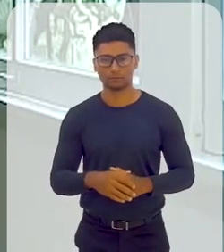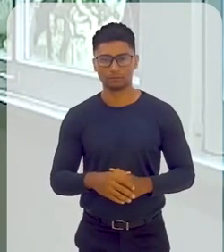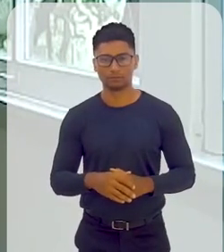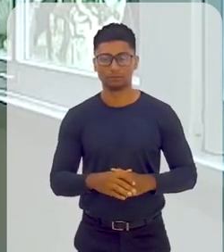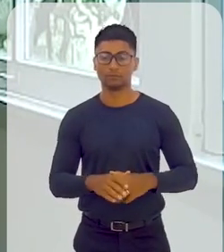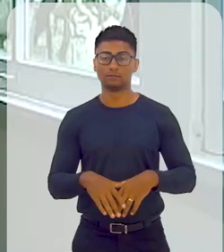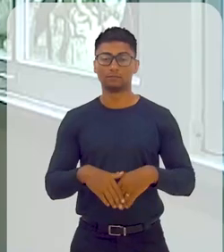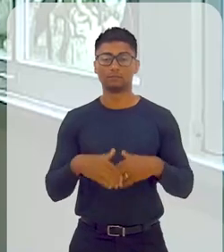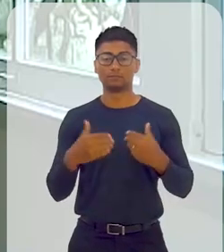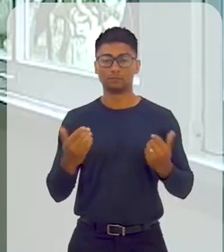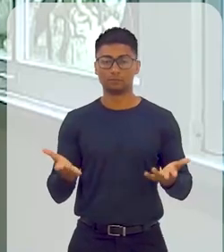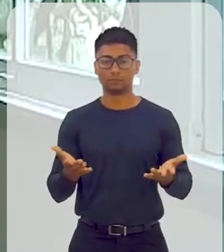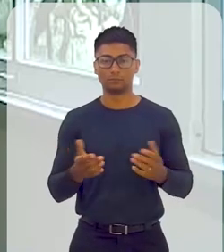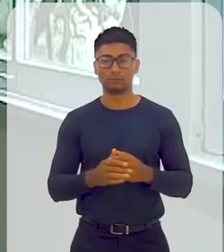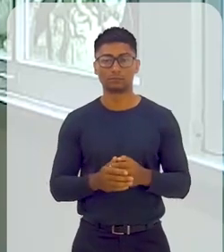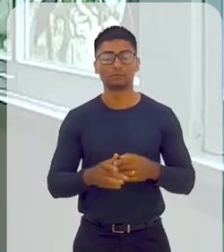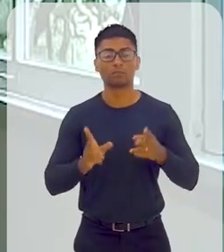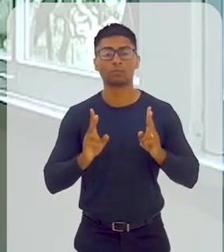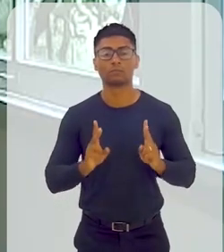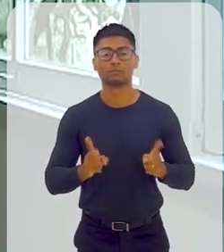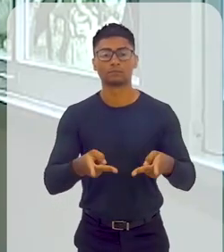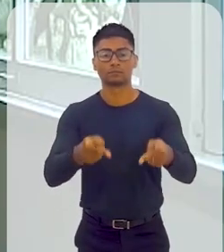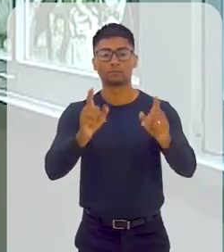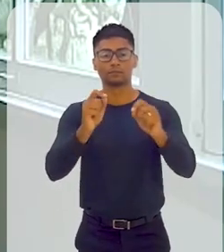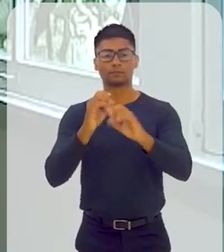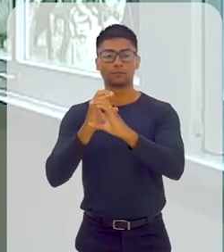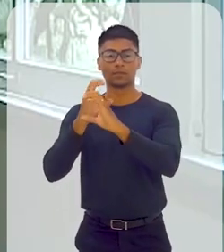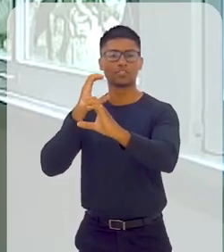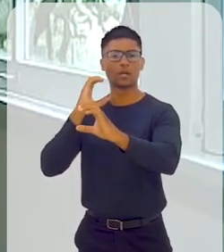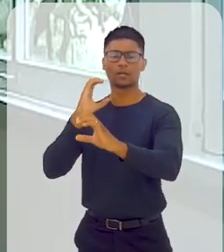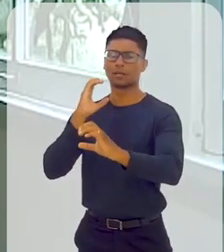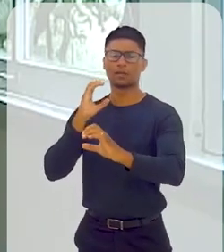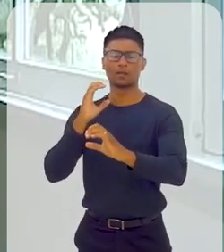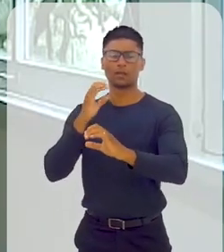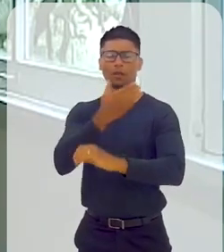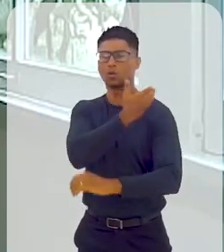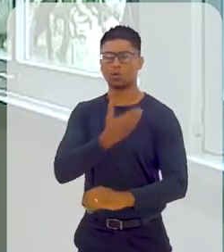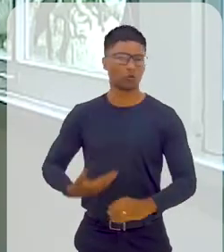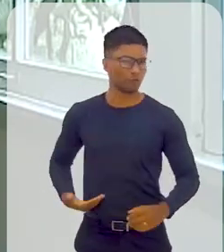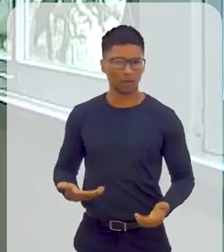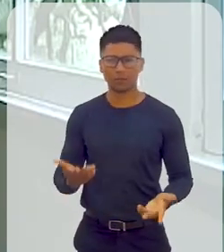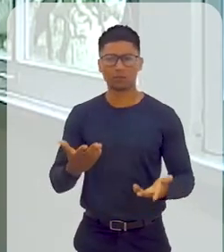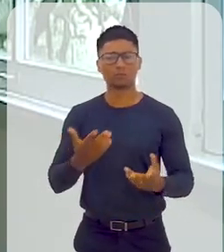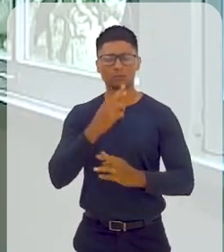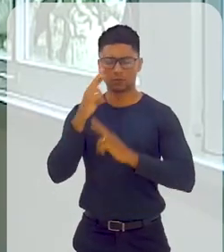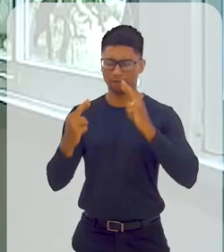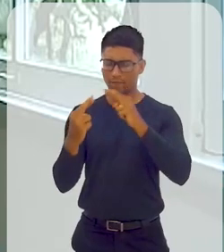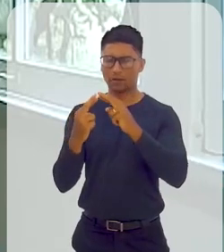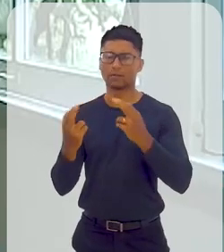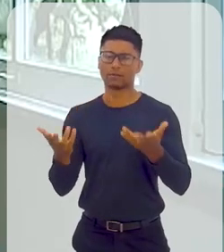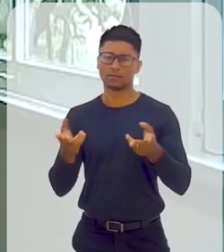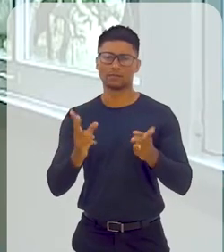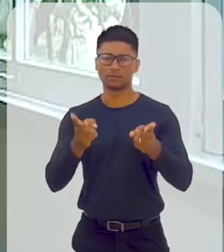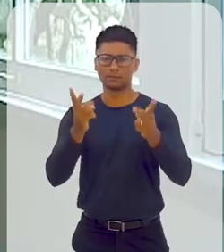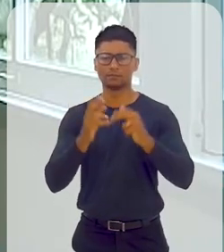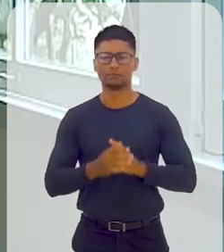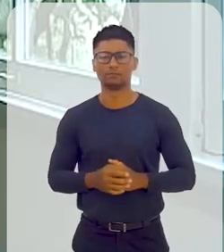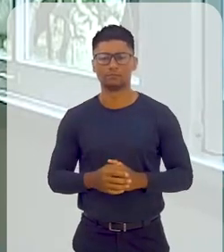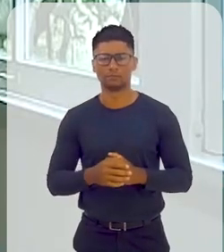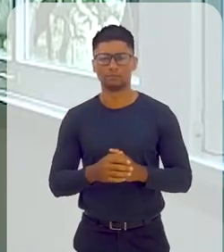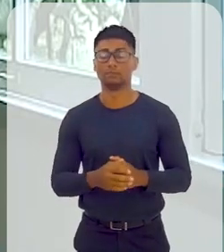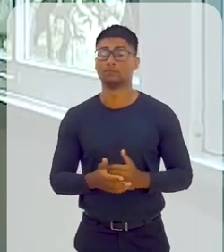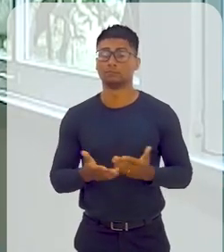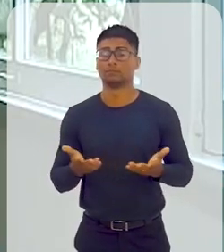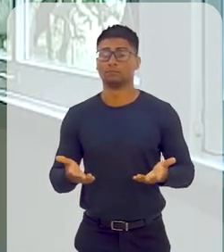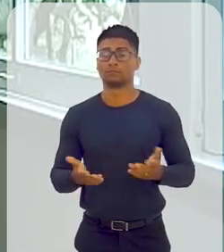à CAERJ. Então, sempre o tomo foi em cima da engenharia pública como uma referência. Assim, por